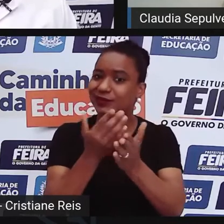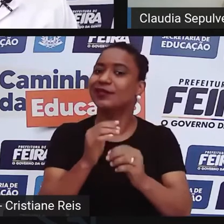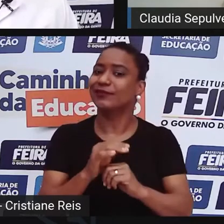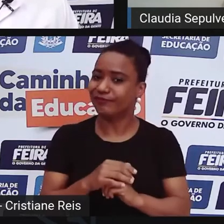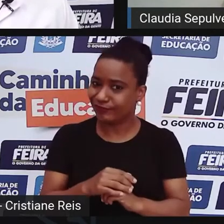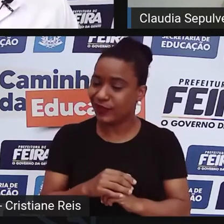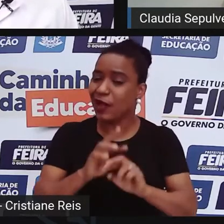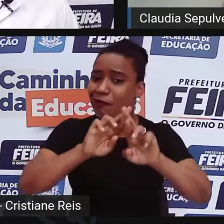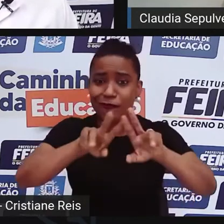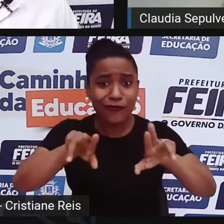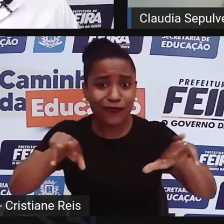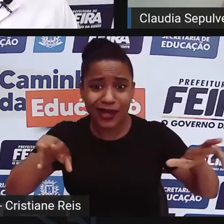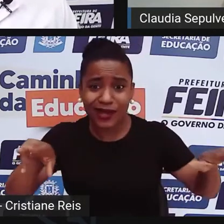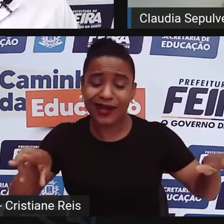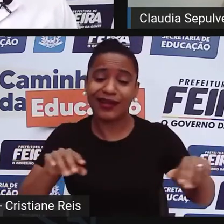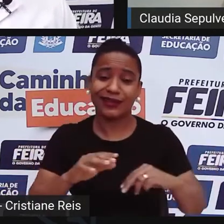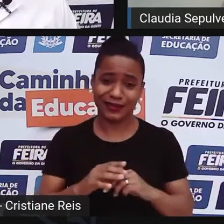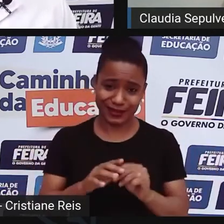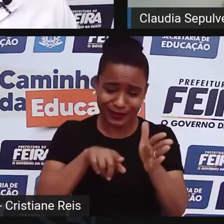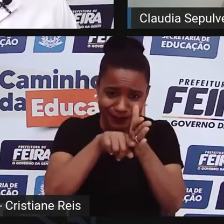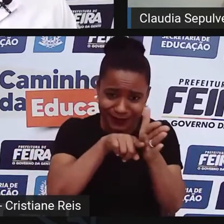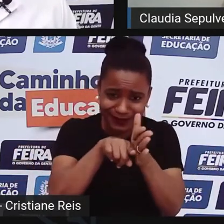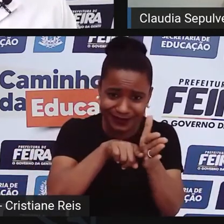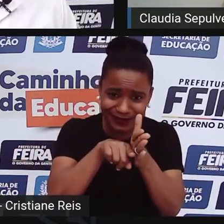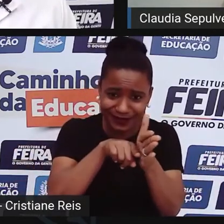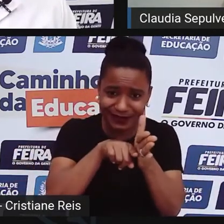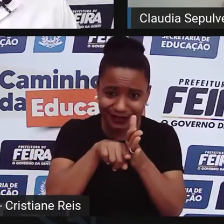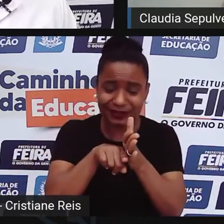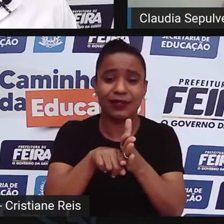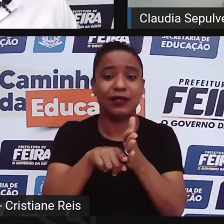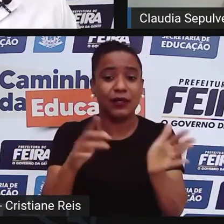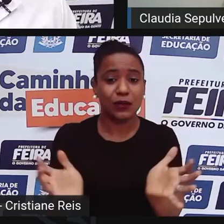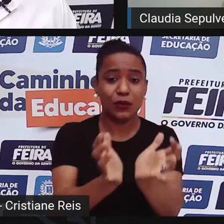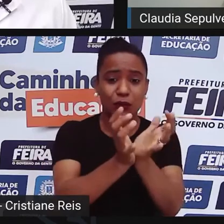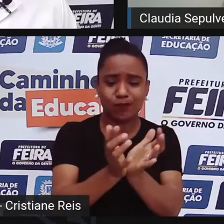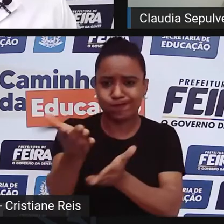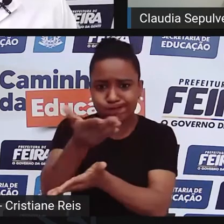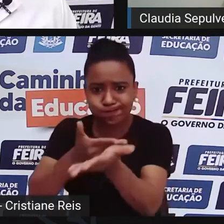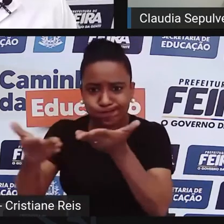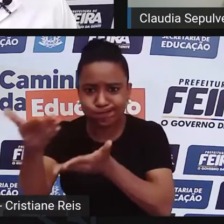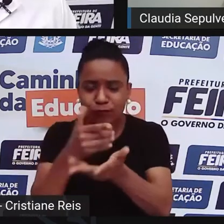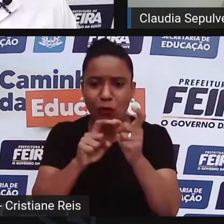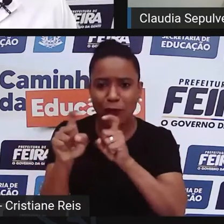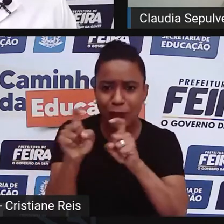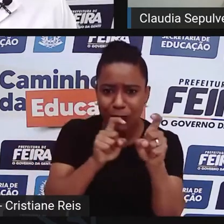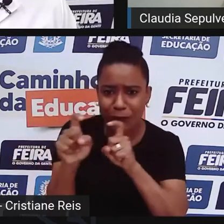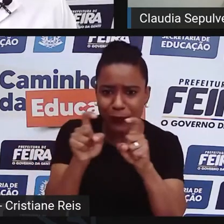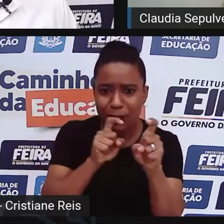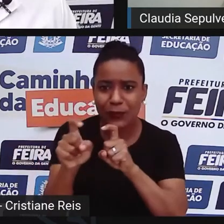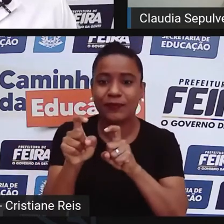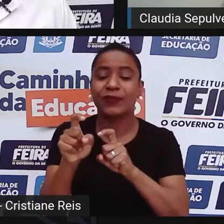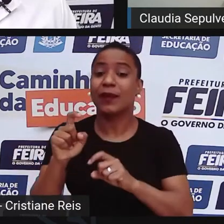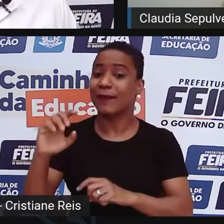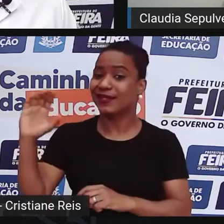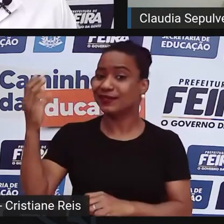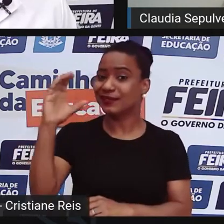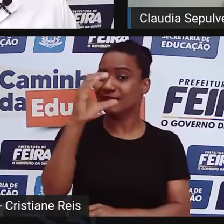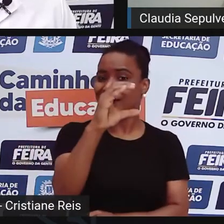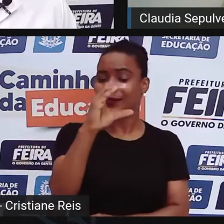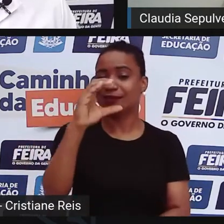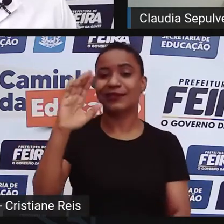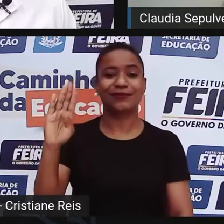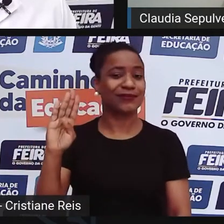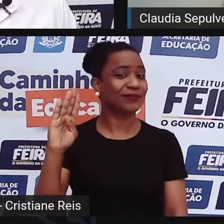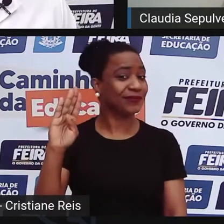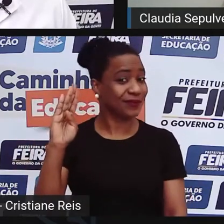instrumentos para fazer essas medições, e era algo compartilhado por uma comunidade na época, então como dizer que era pseudociência, era assim naquele momento